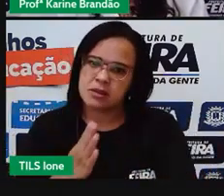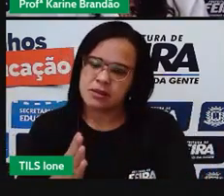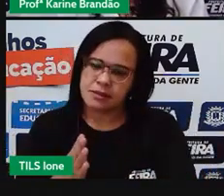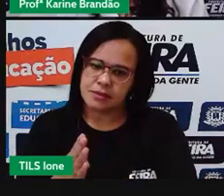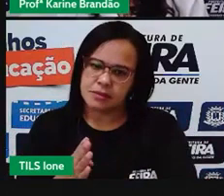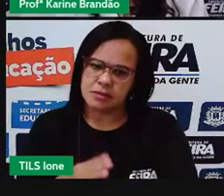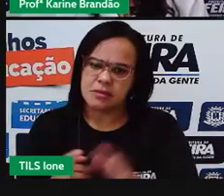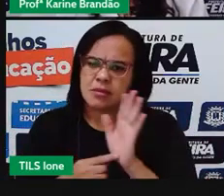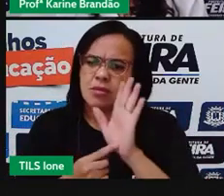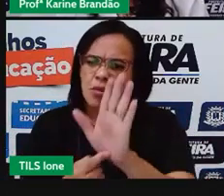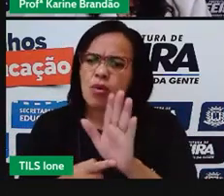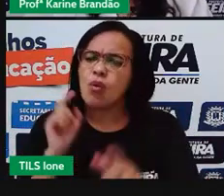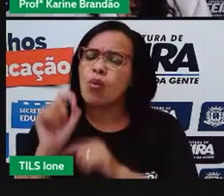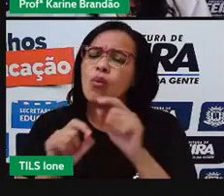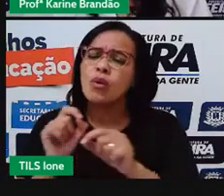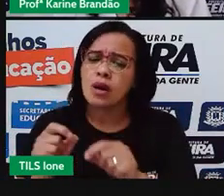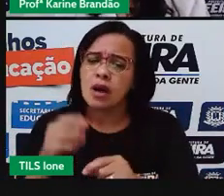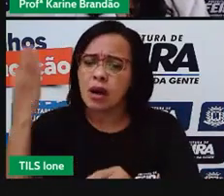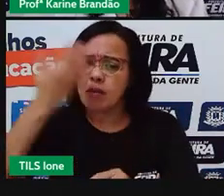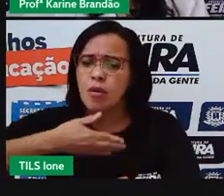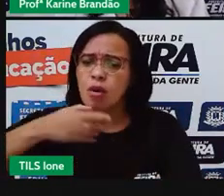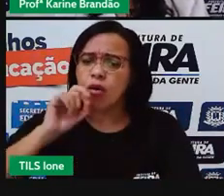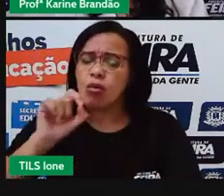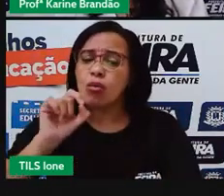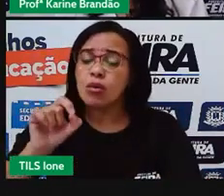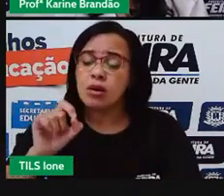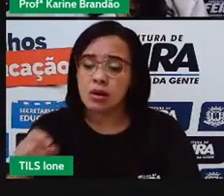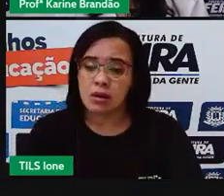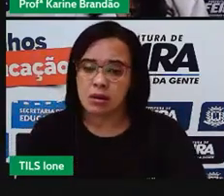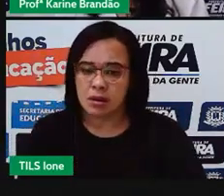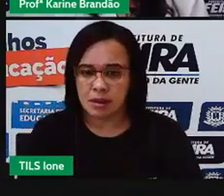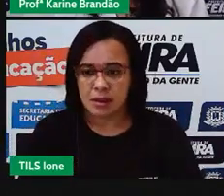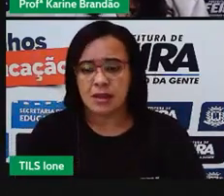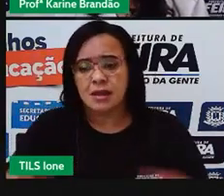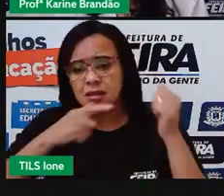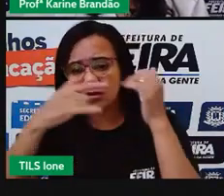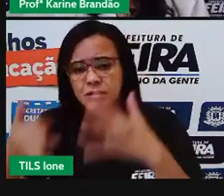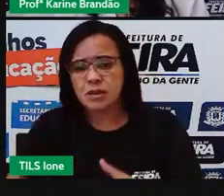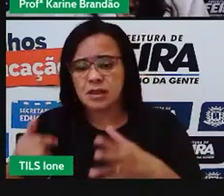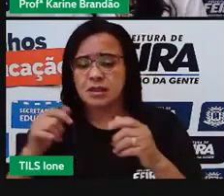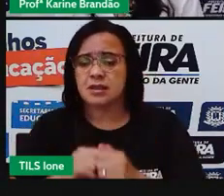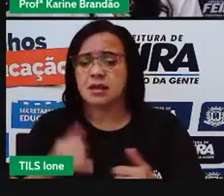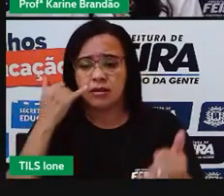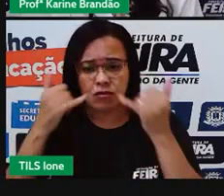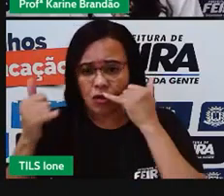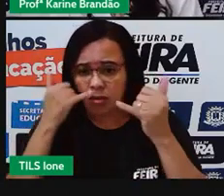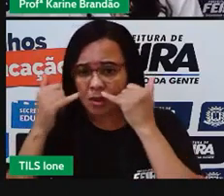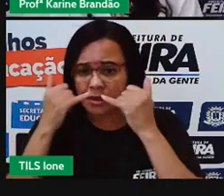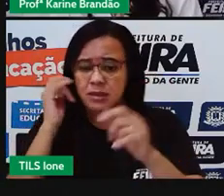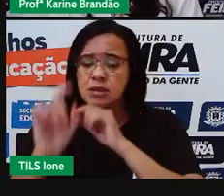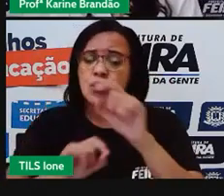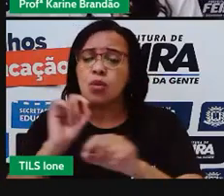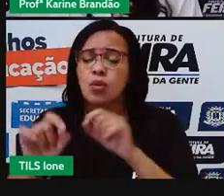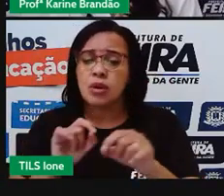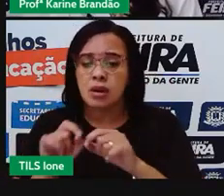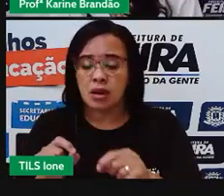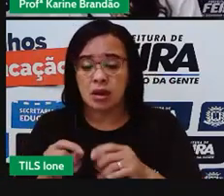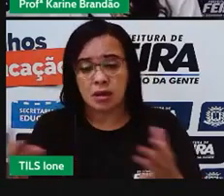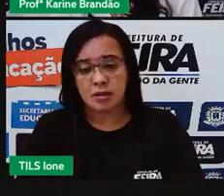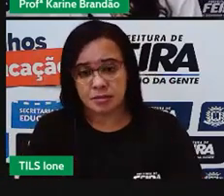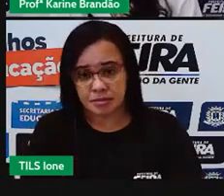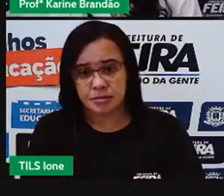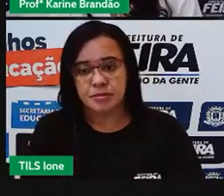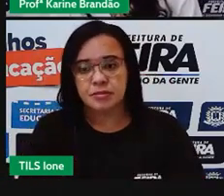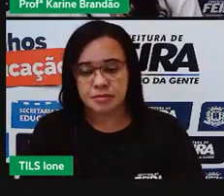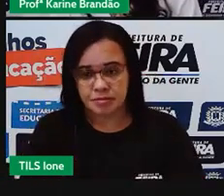o quê, Pró? O a senhora quer falar com tudo isso aí, todas essas notícias? A Pró quer trazer algumas informações